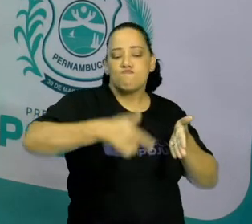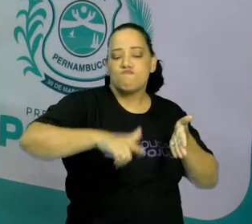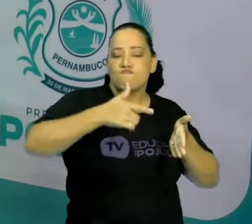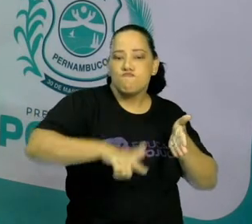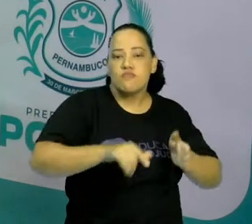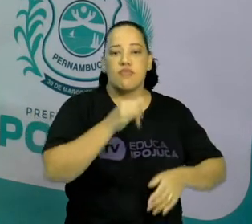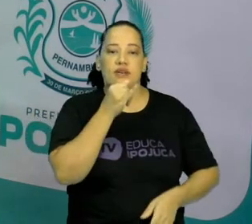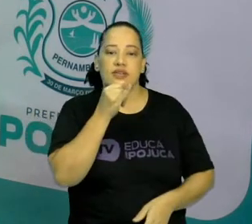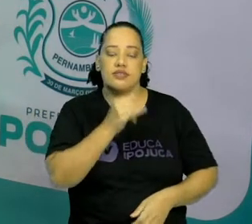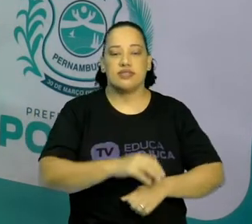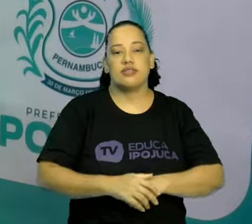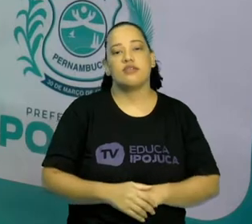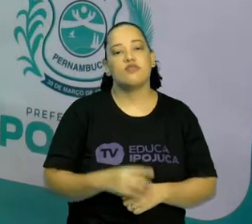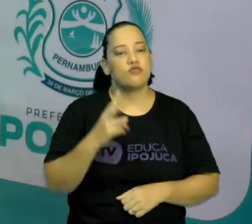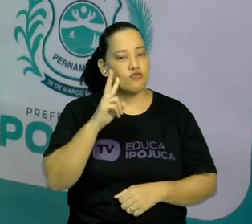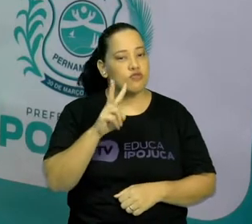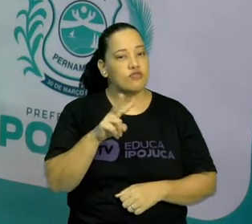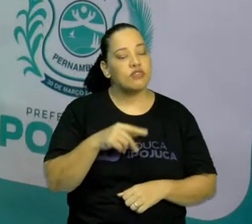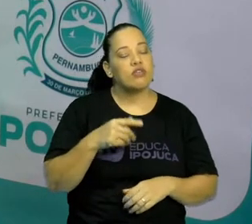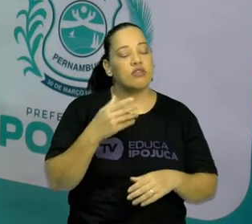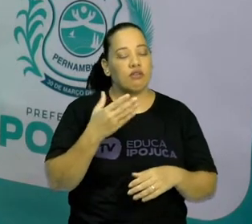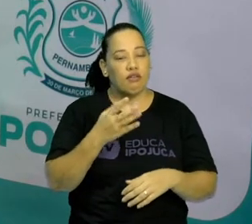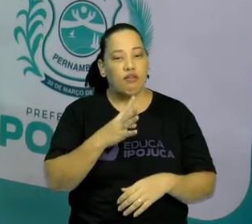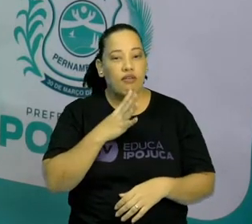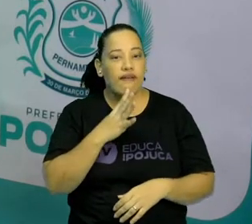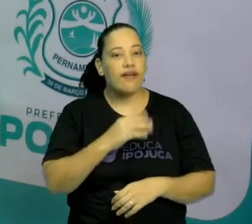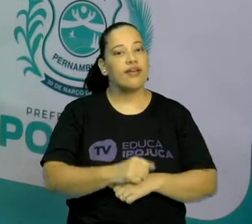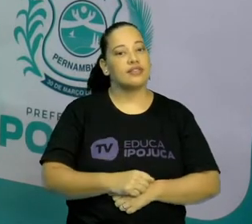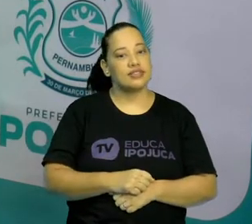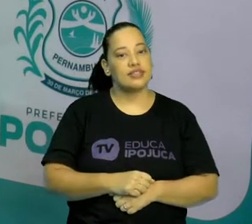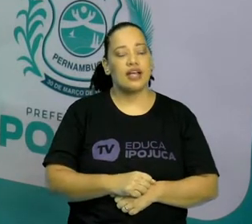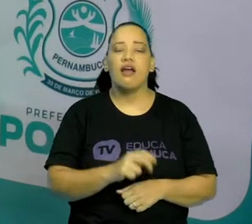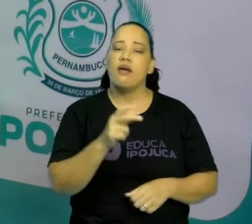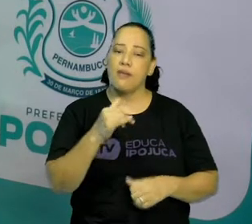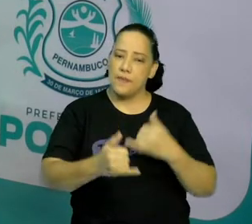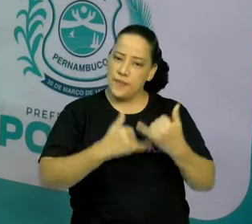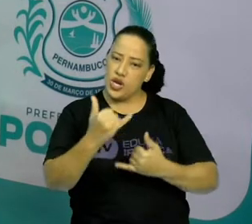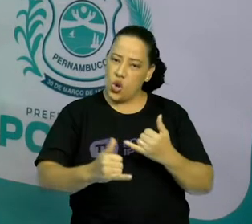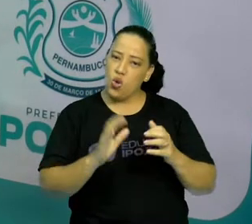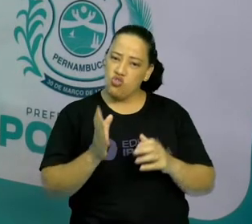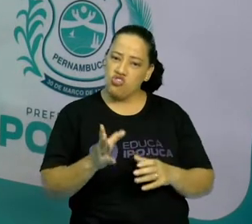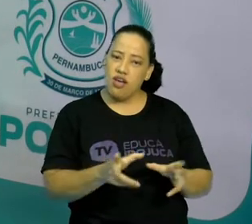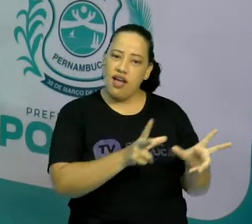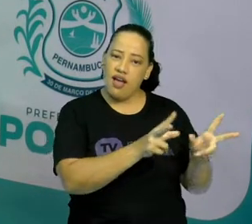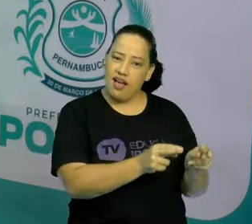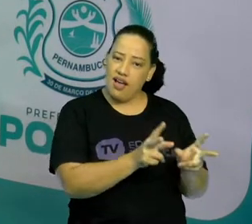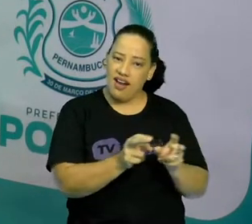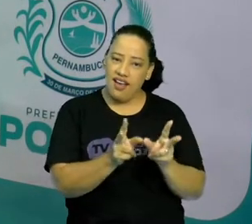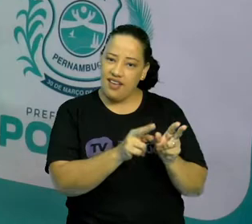aqui, que eu acredito que vocês também conheçam. Caranguejo. Quem já brincou desta cantiga?